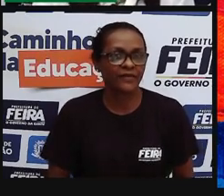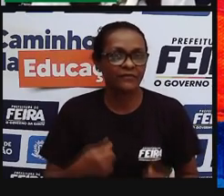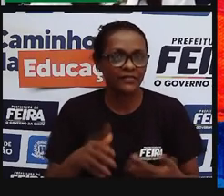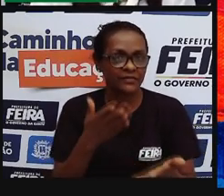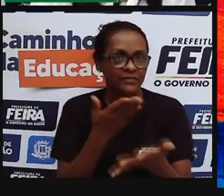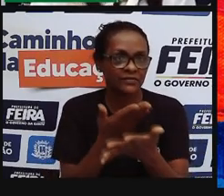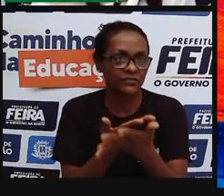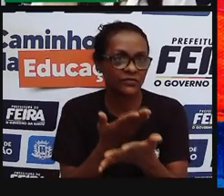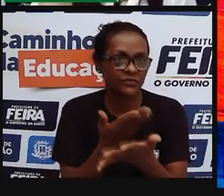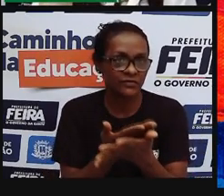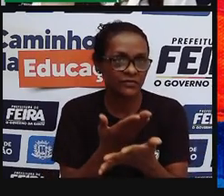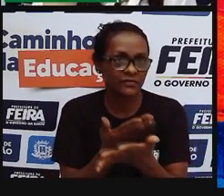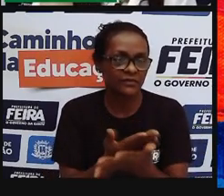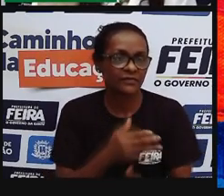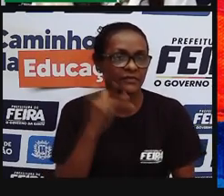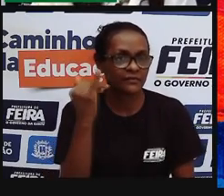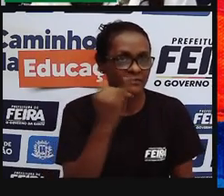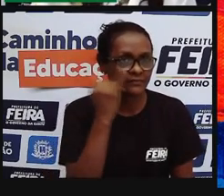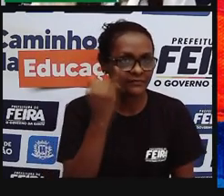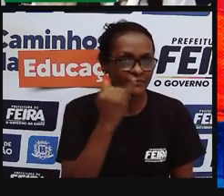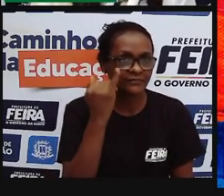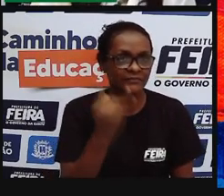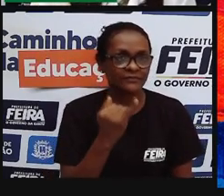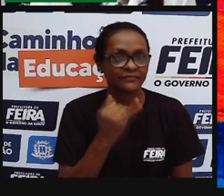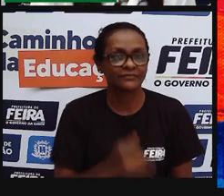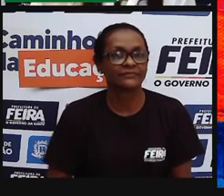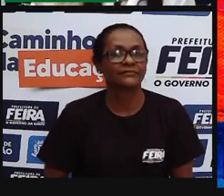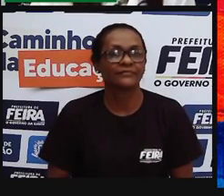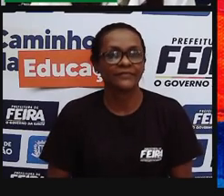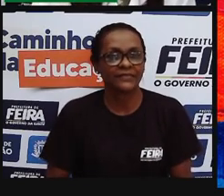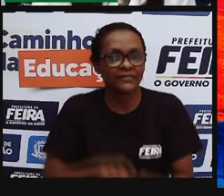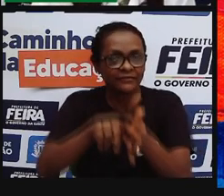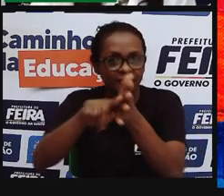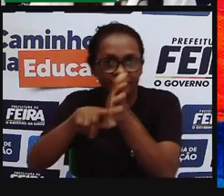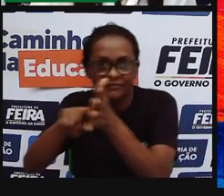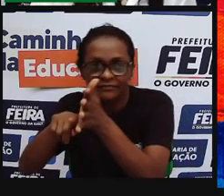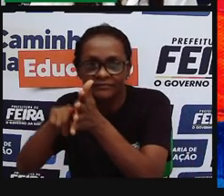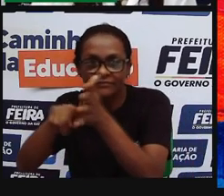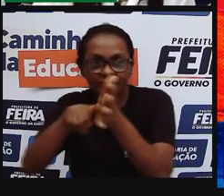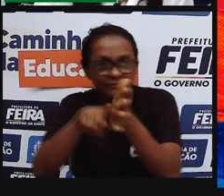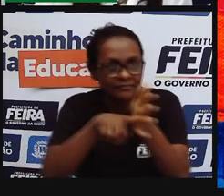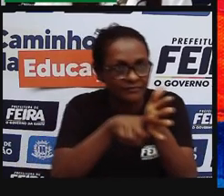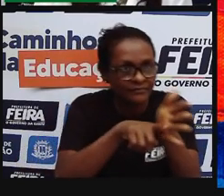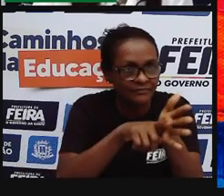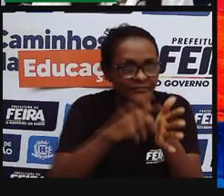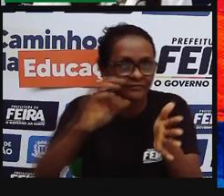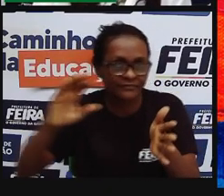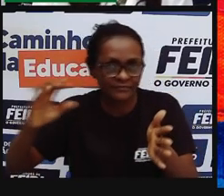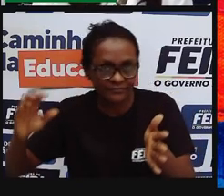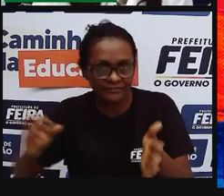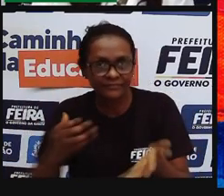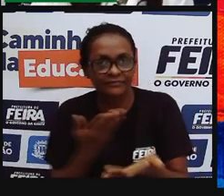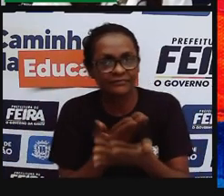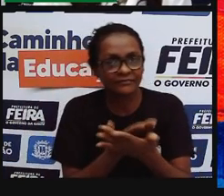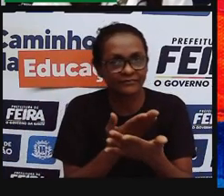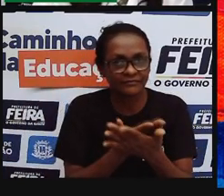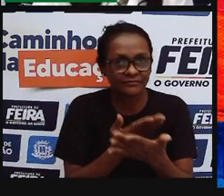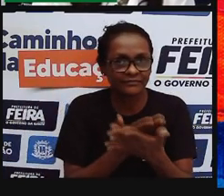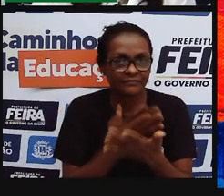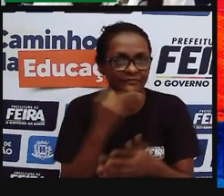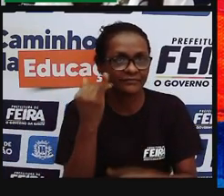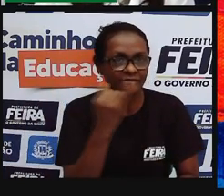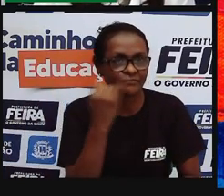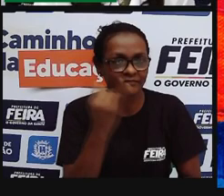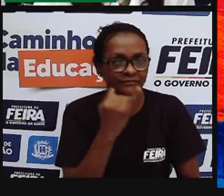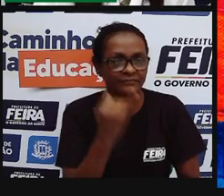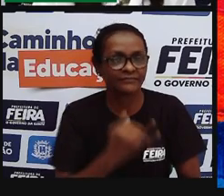pesquisadores, então, ter um incentivo para pesquisa, para ciência, para que haja novas